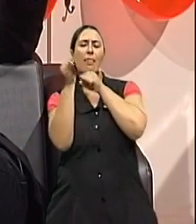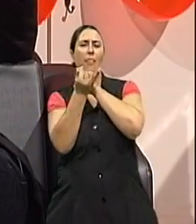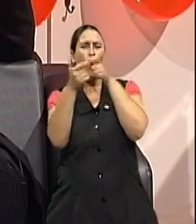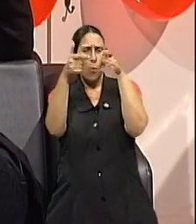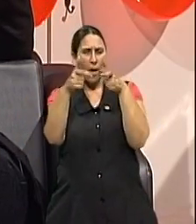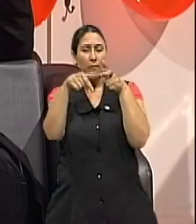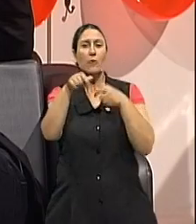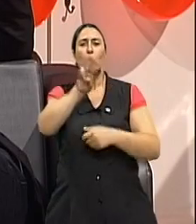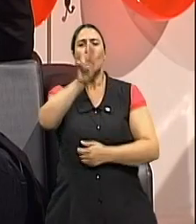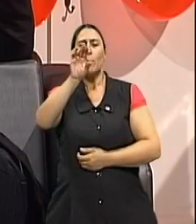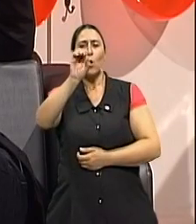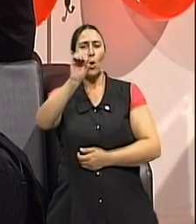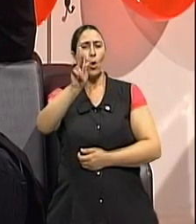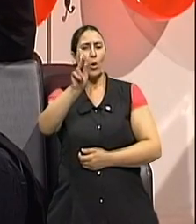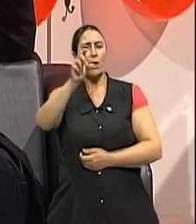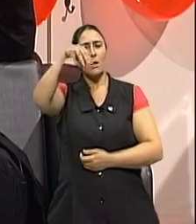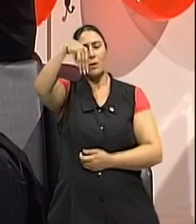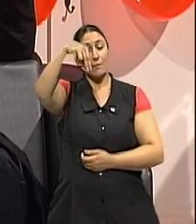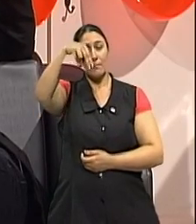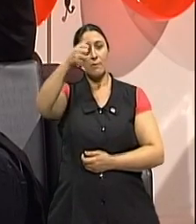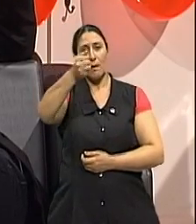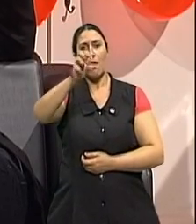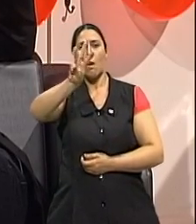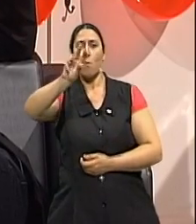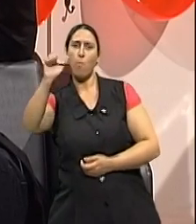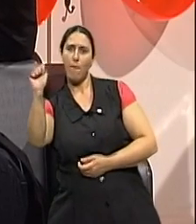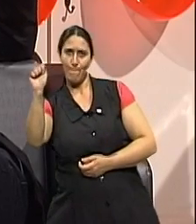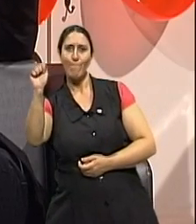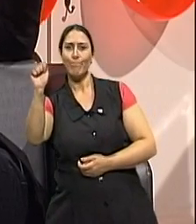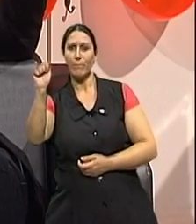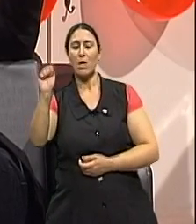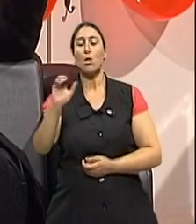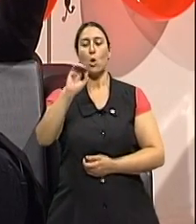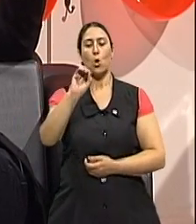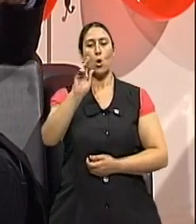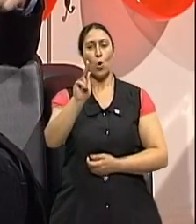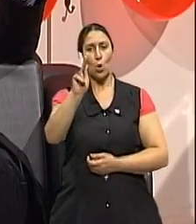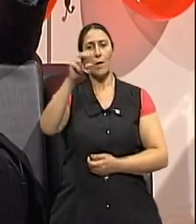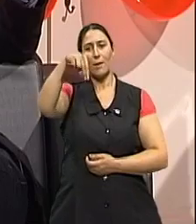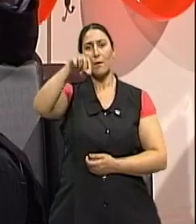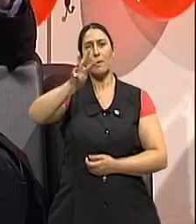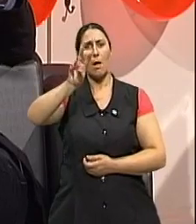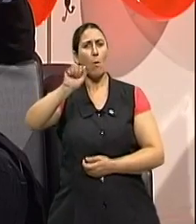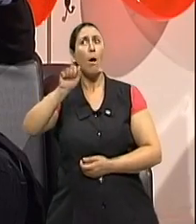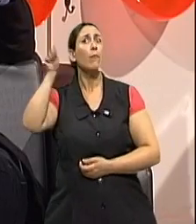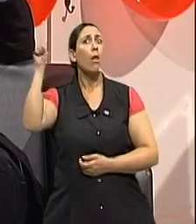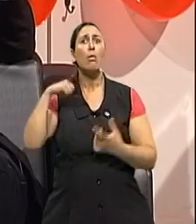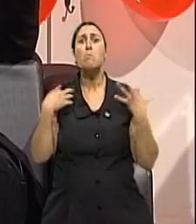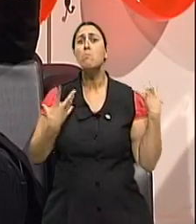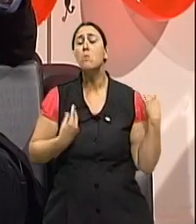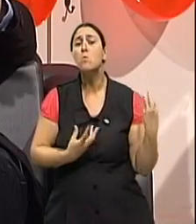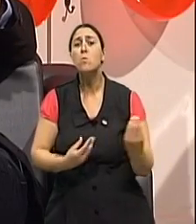ilha, ela é o lugar onde tem mais centenários, né? E nessa ilha viram que existiam